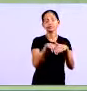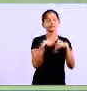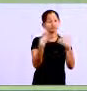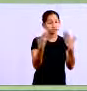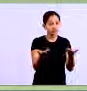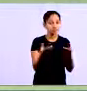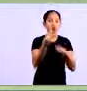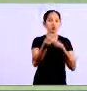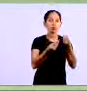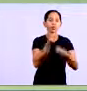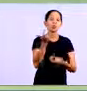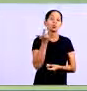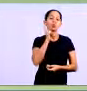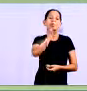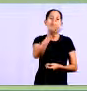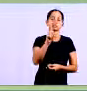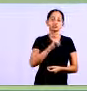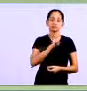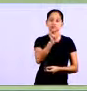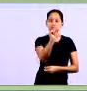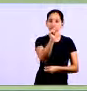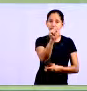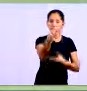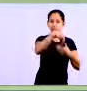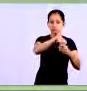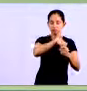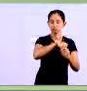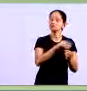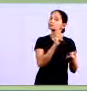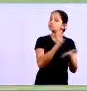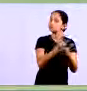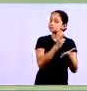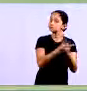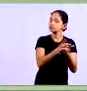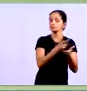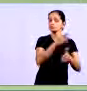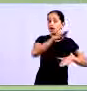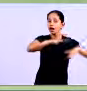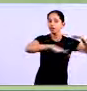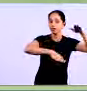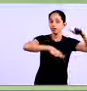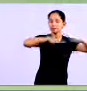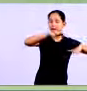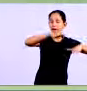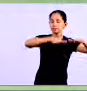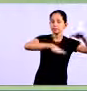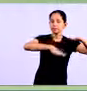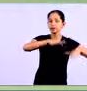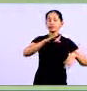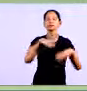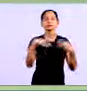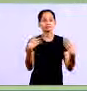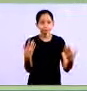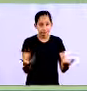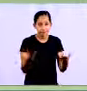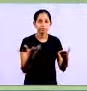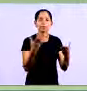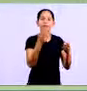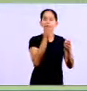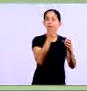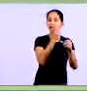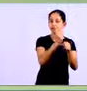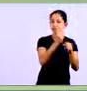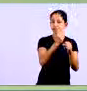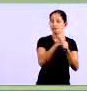das operações a empresa necessita de recursos né claro sendo que o caixa é o item que está disponível